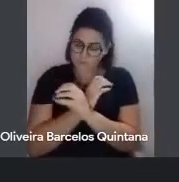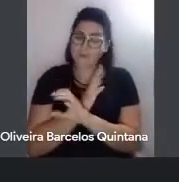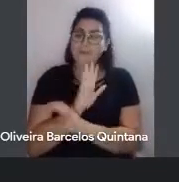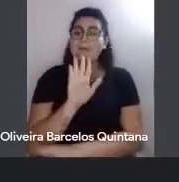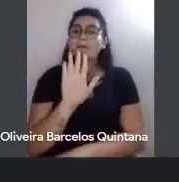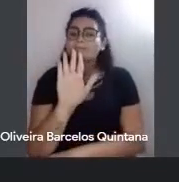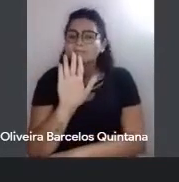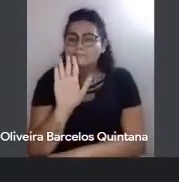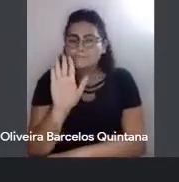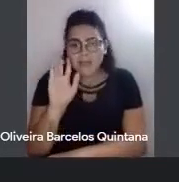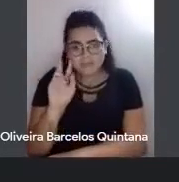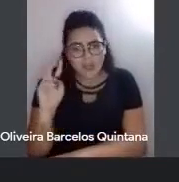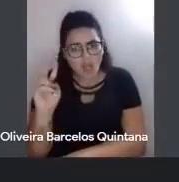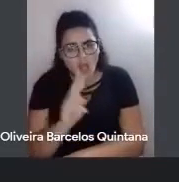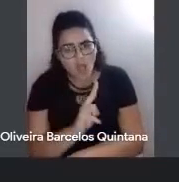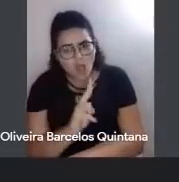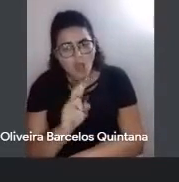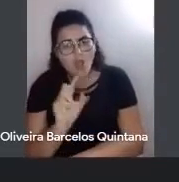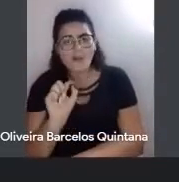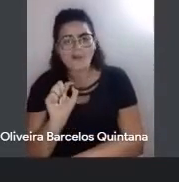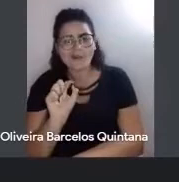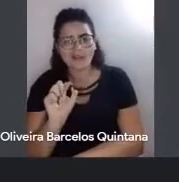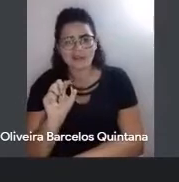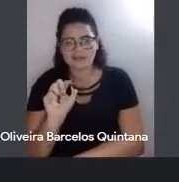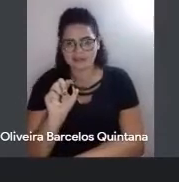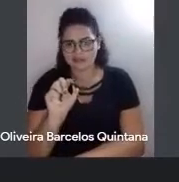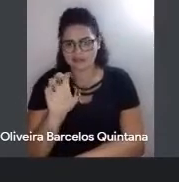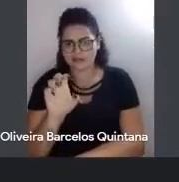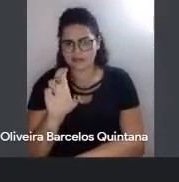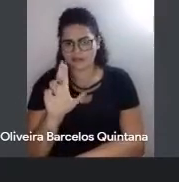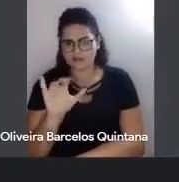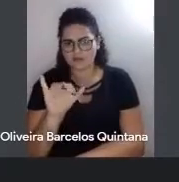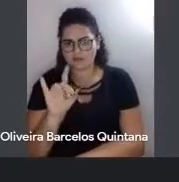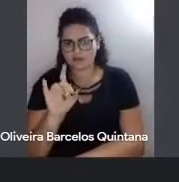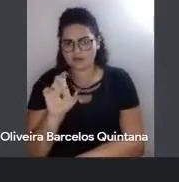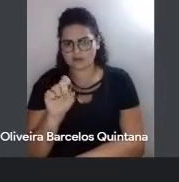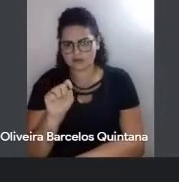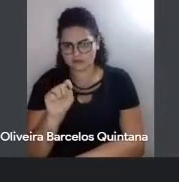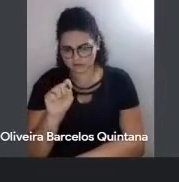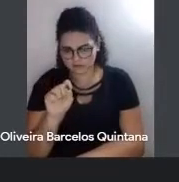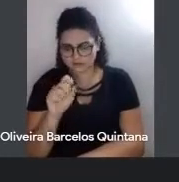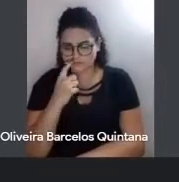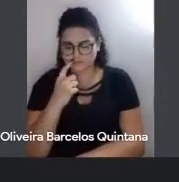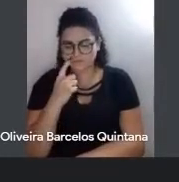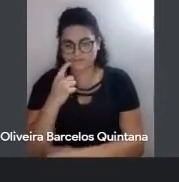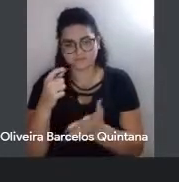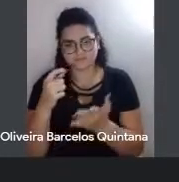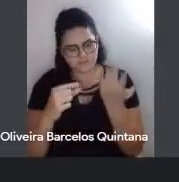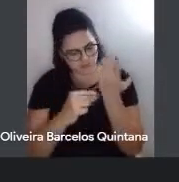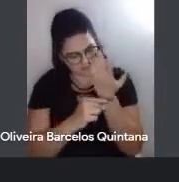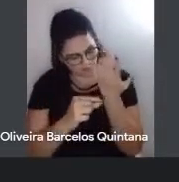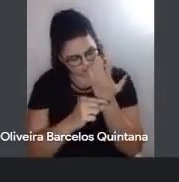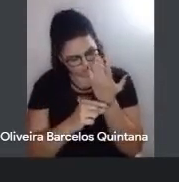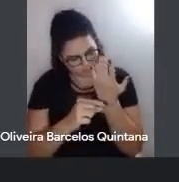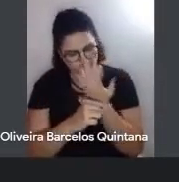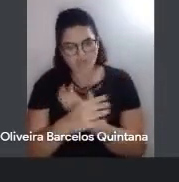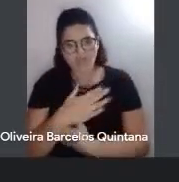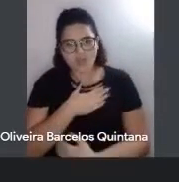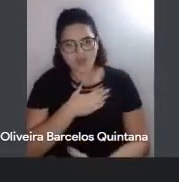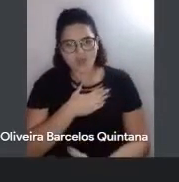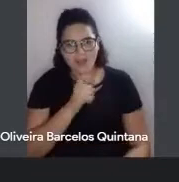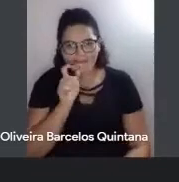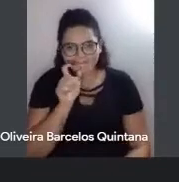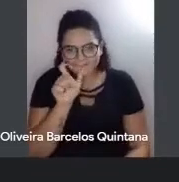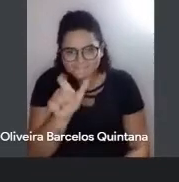escreve, eu preciso, como eu sou muito, eu gosto da palavra, de ver a